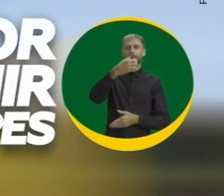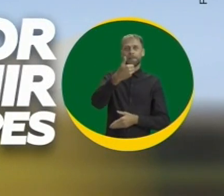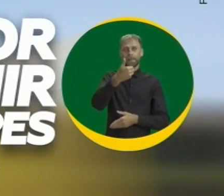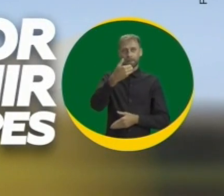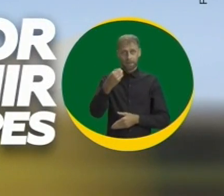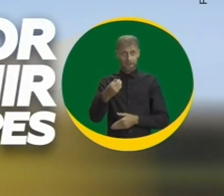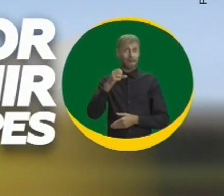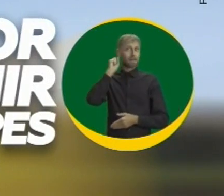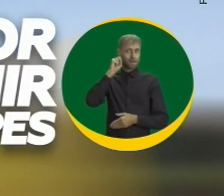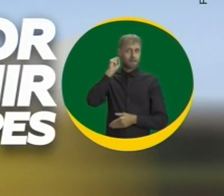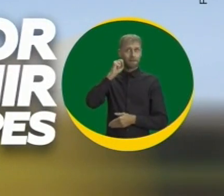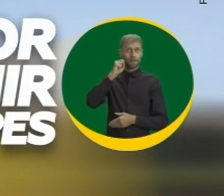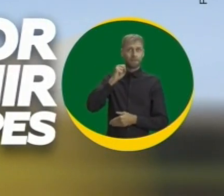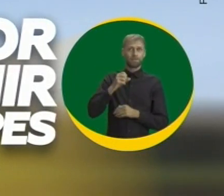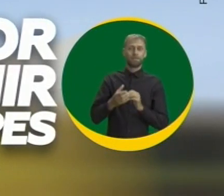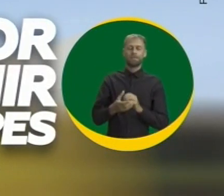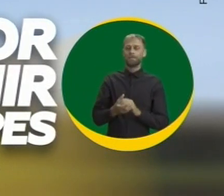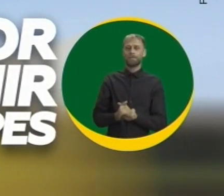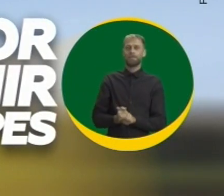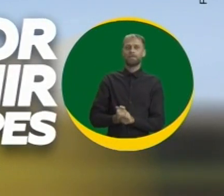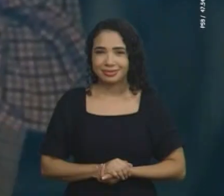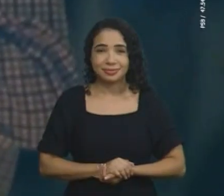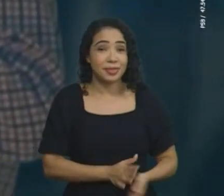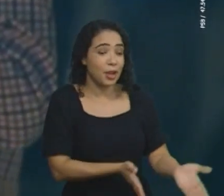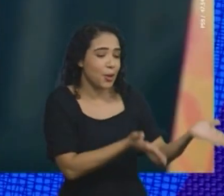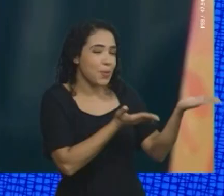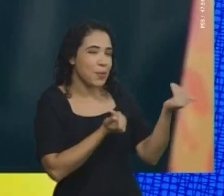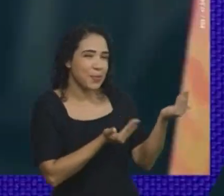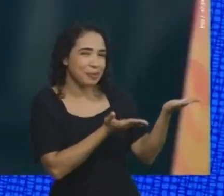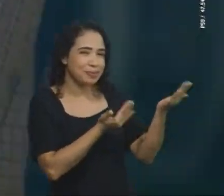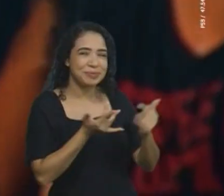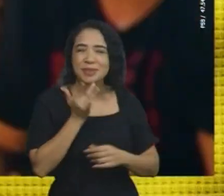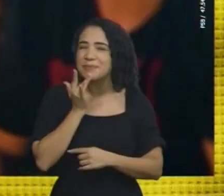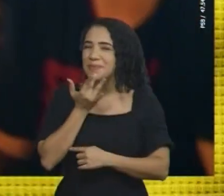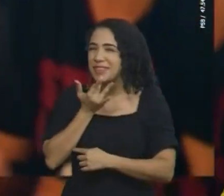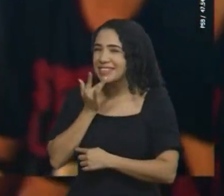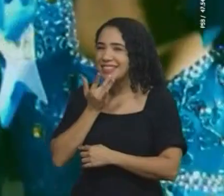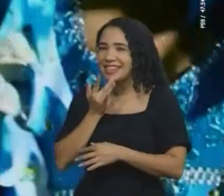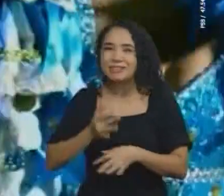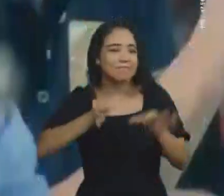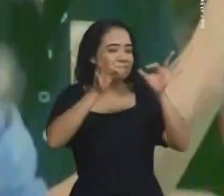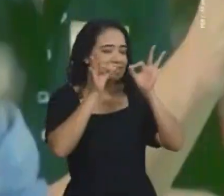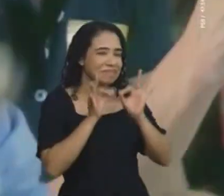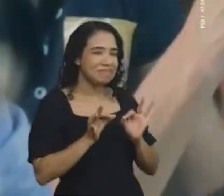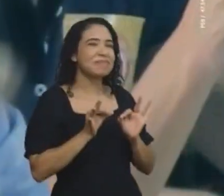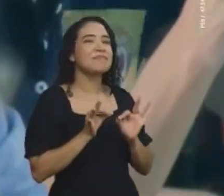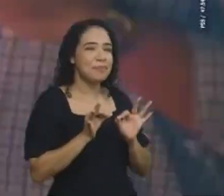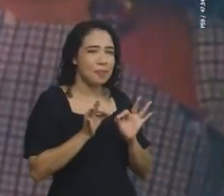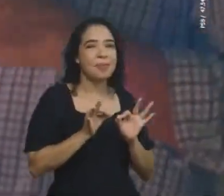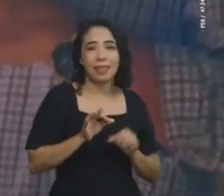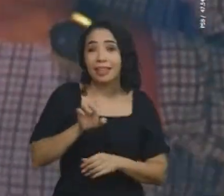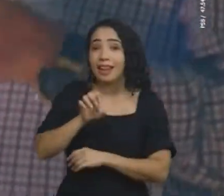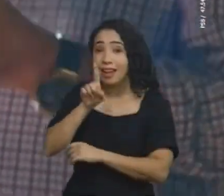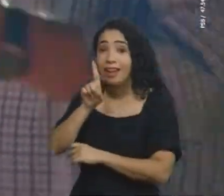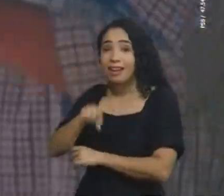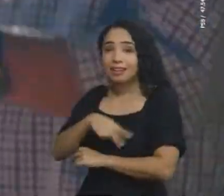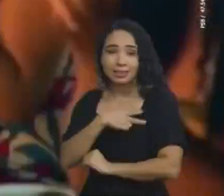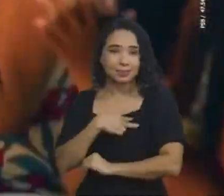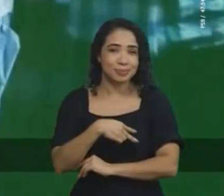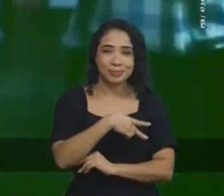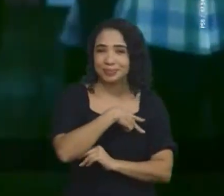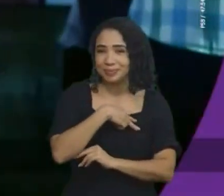510, um homem de Deus do Senado. A juventude fica massa, é Carlos Amasta, a